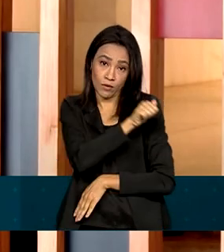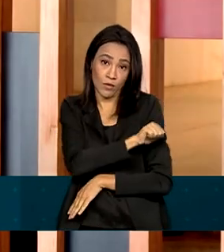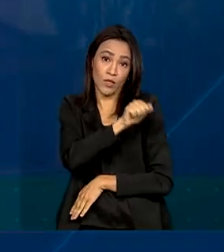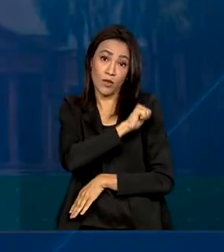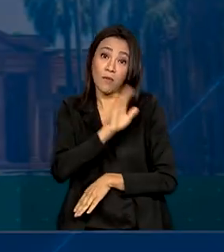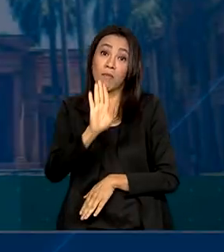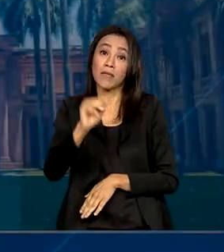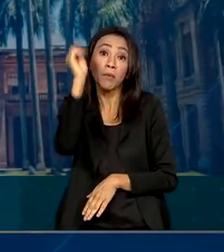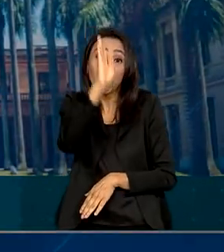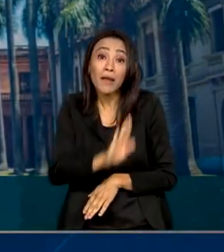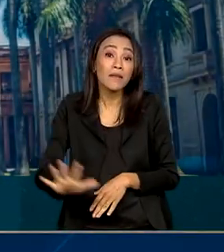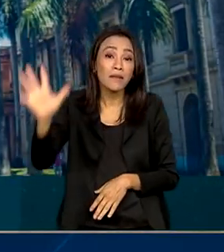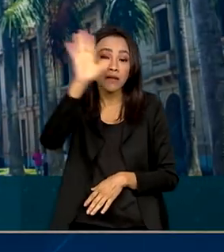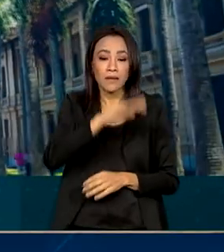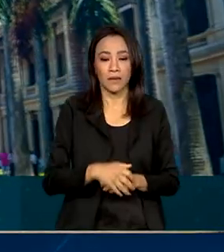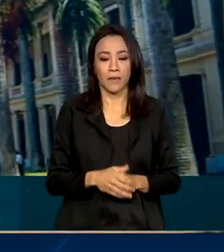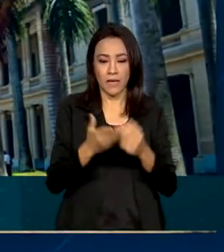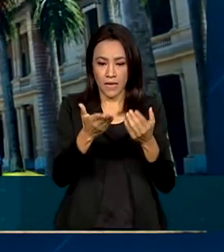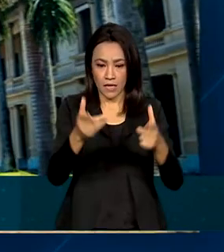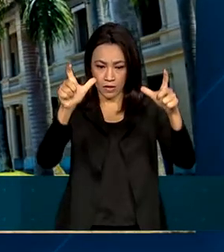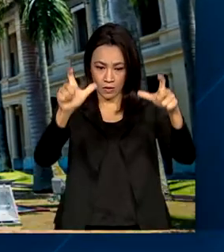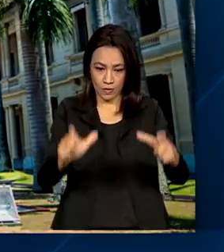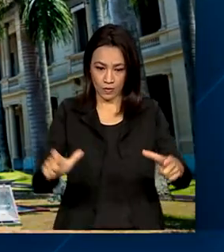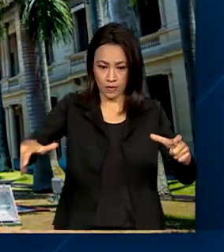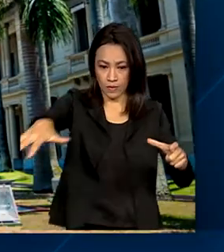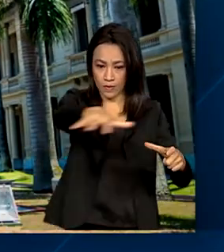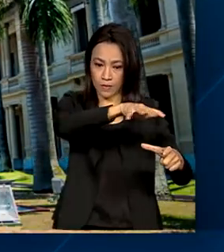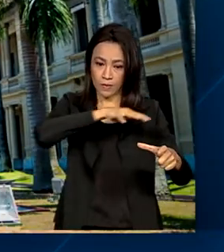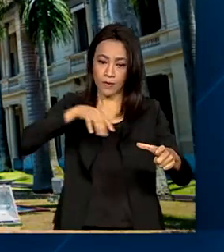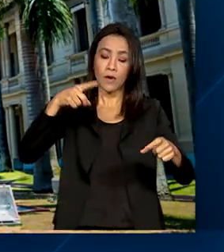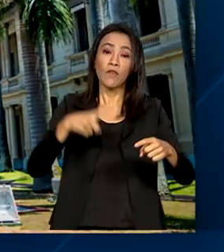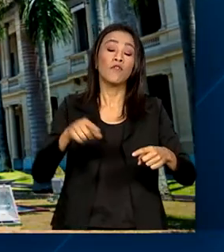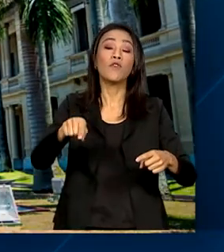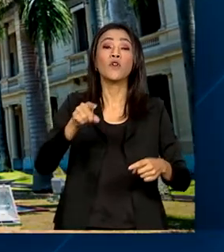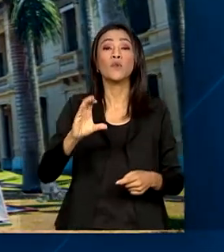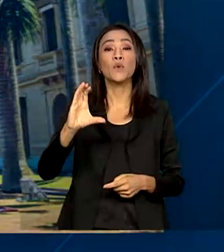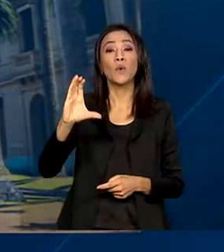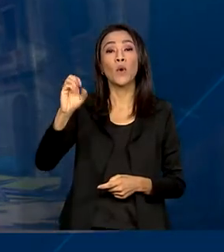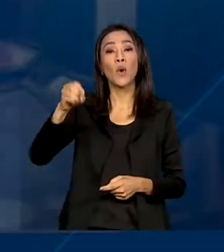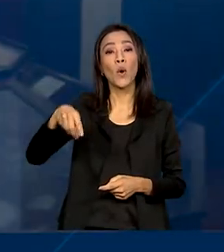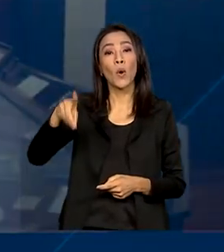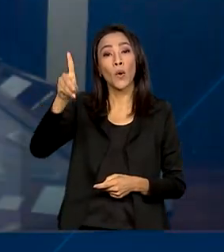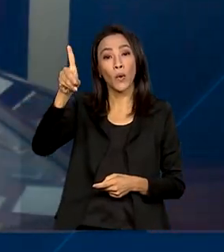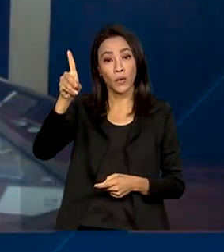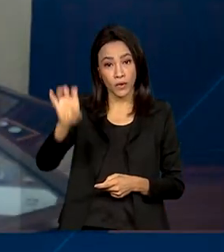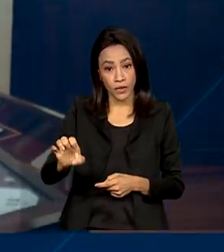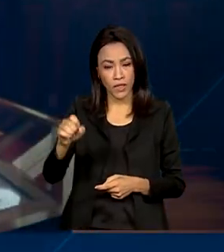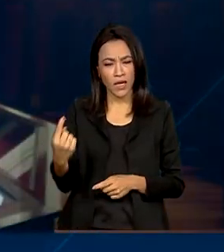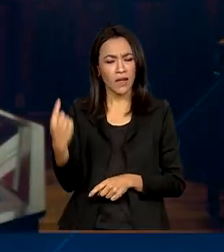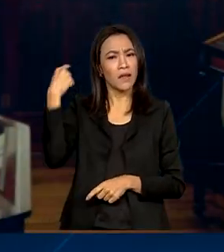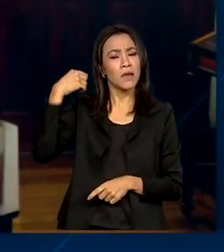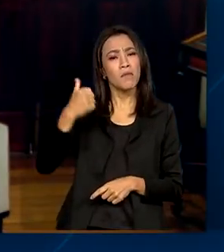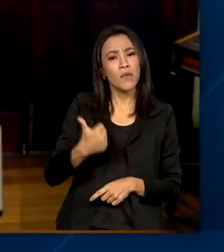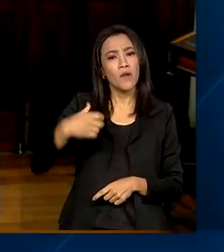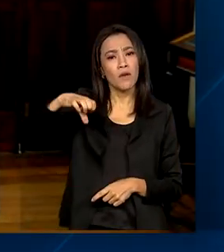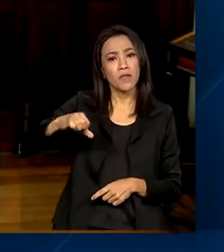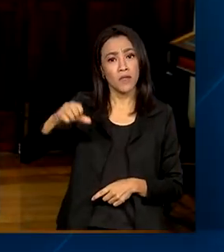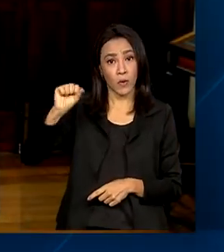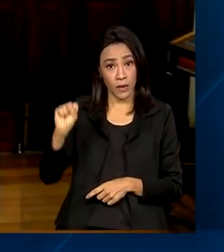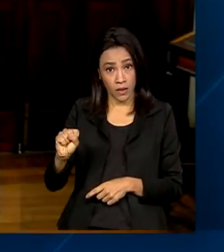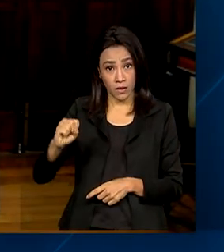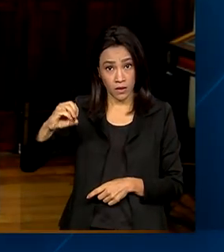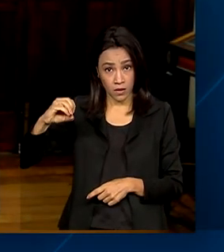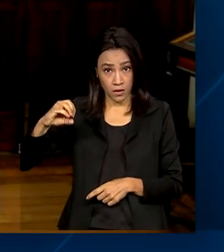também do Brasil. O Palácio Itamaraty foi residência do Conde de Itamaraty até 1889 e Palácio